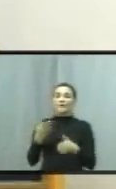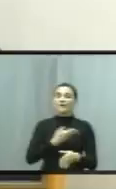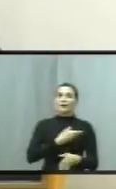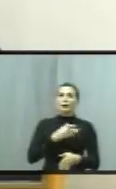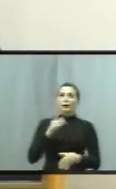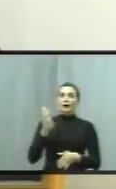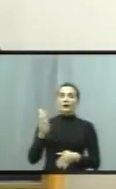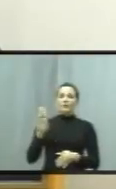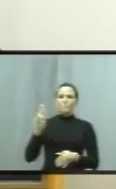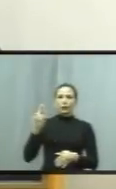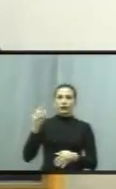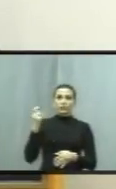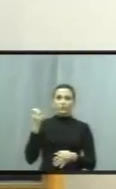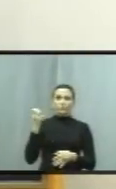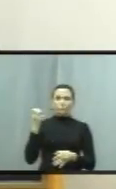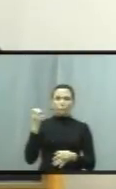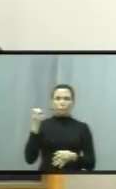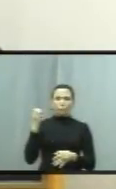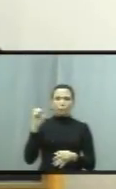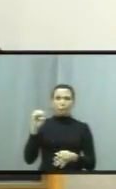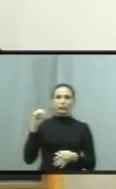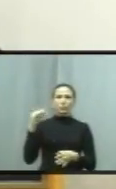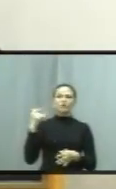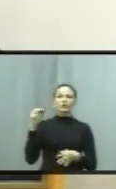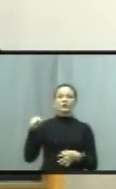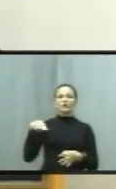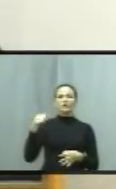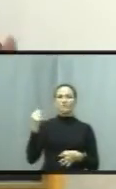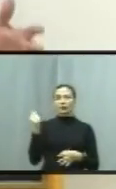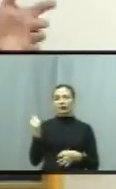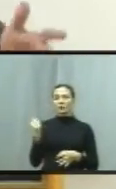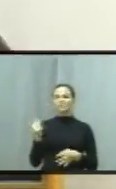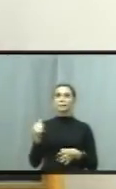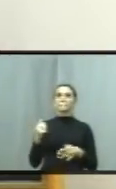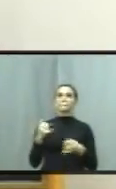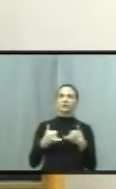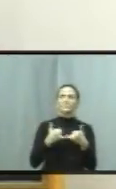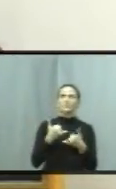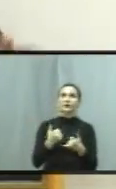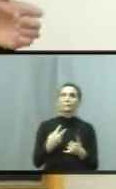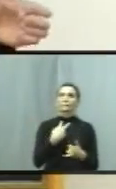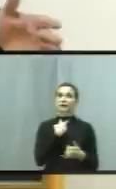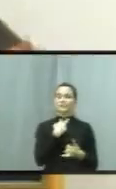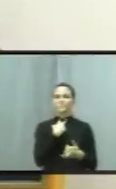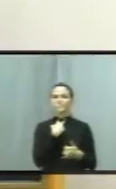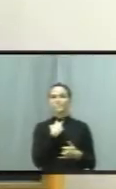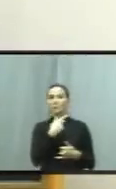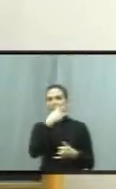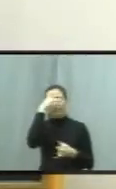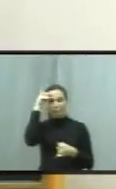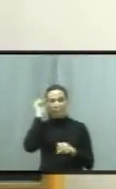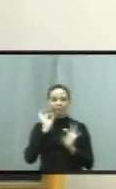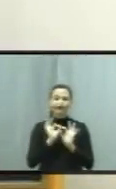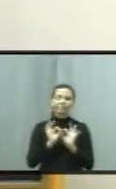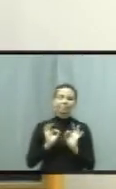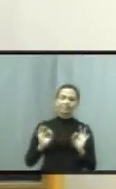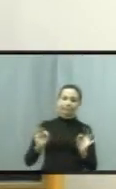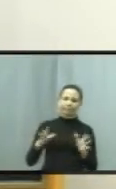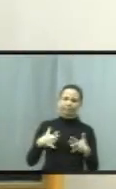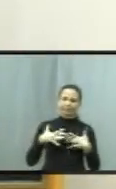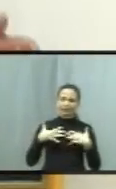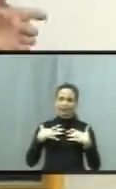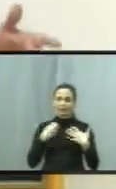dizer, mais uma vez também, que eu entendo até que é uma brincadeira, porque não pode uma pessoa tão puro como você,